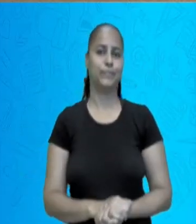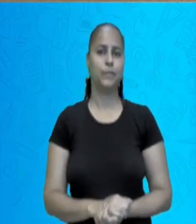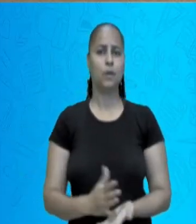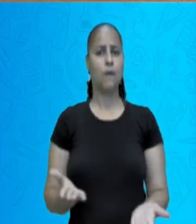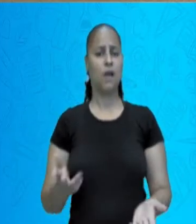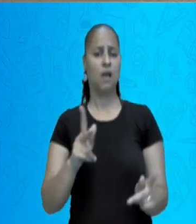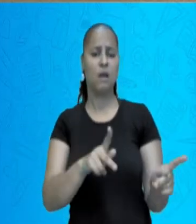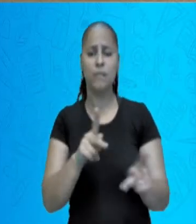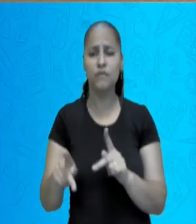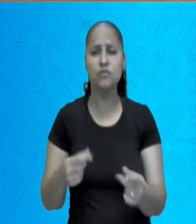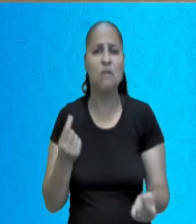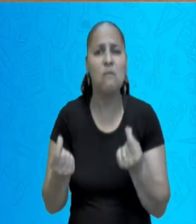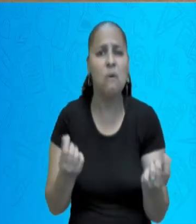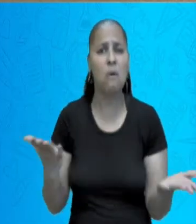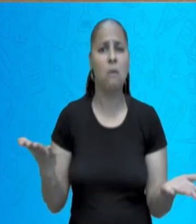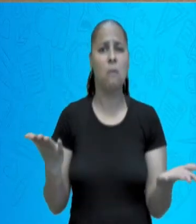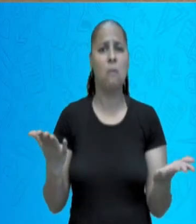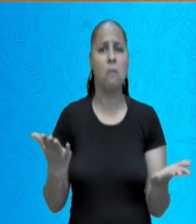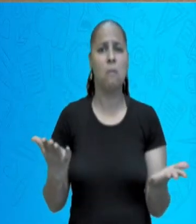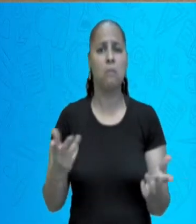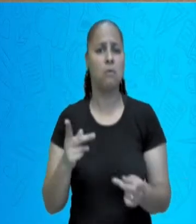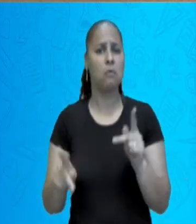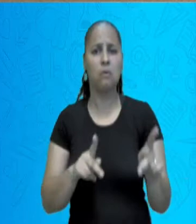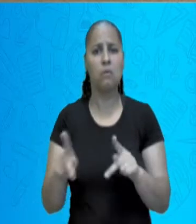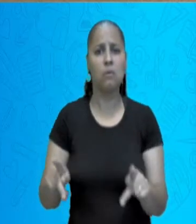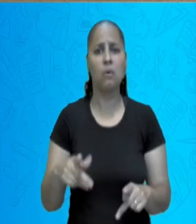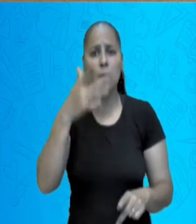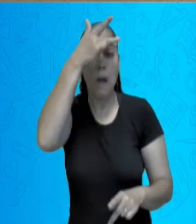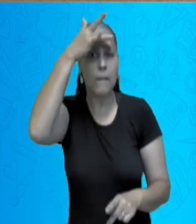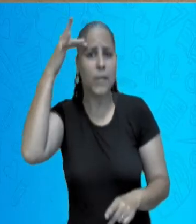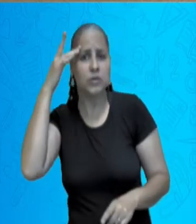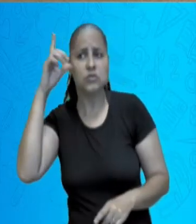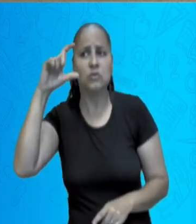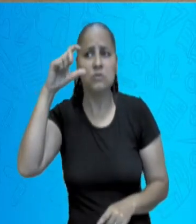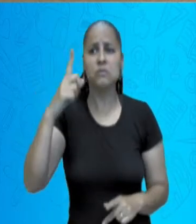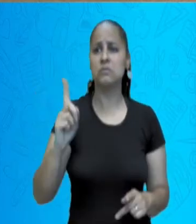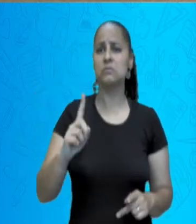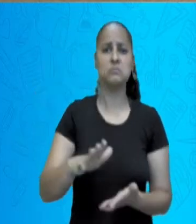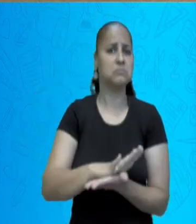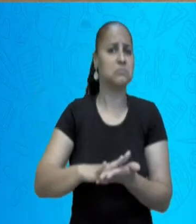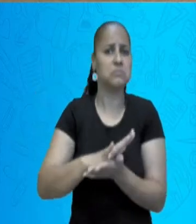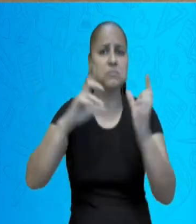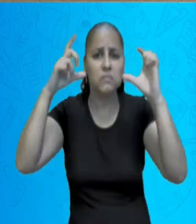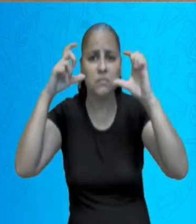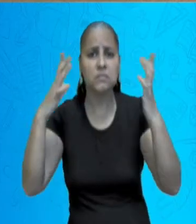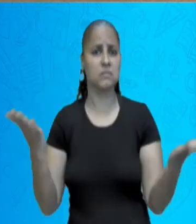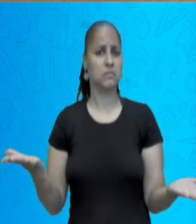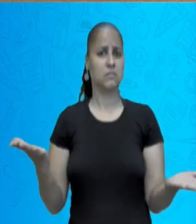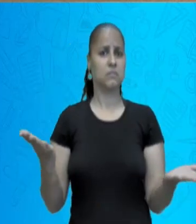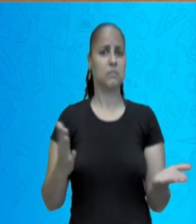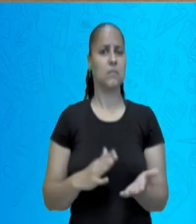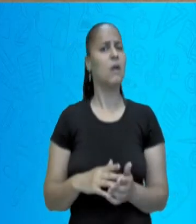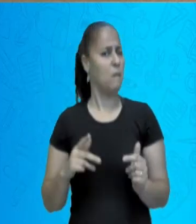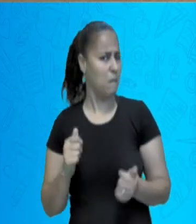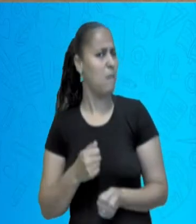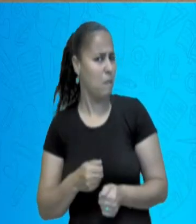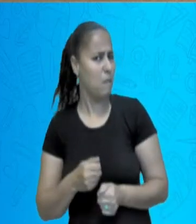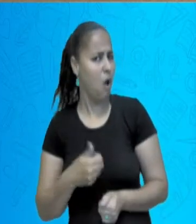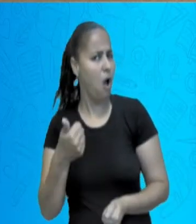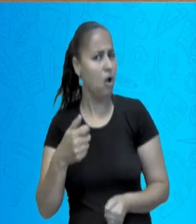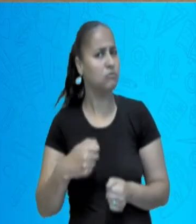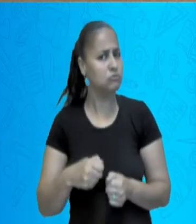Antônio, mas como assim? Como fotografar sem uma câmera? Isso é possível?